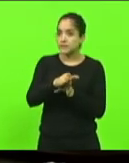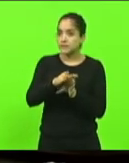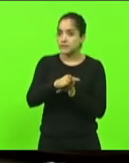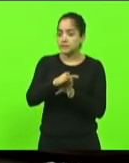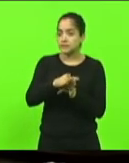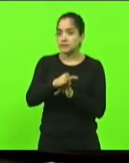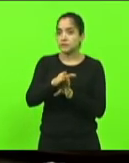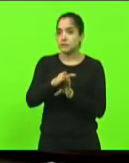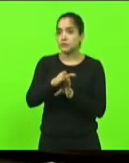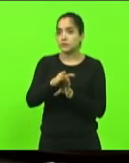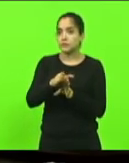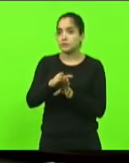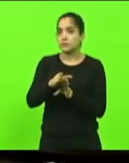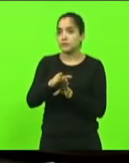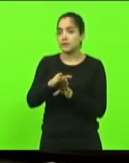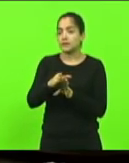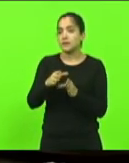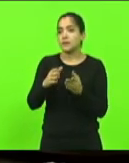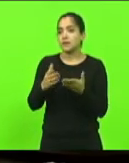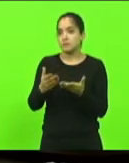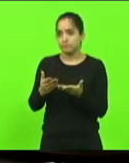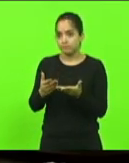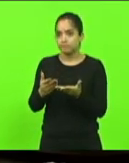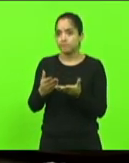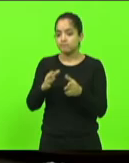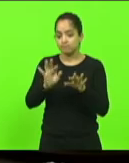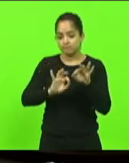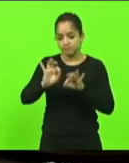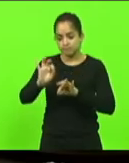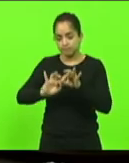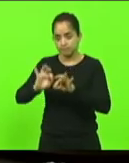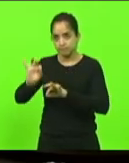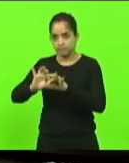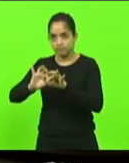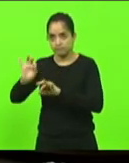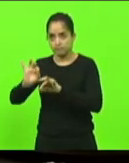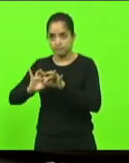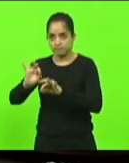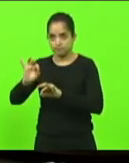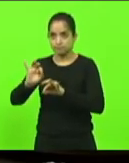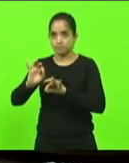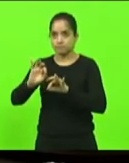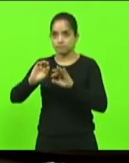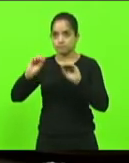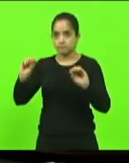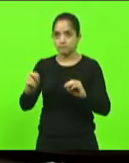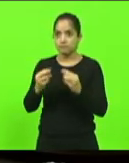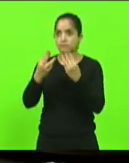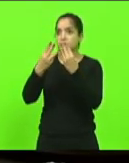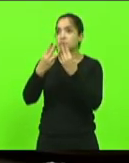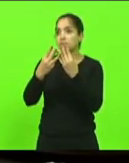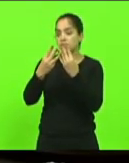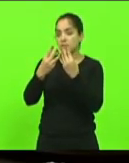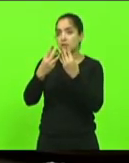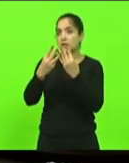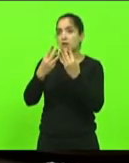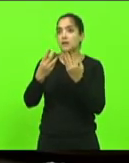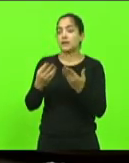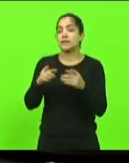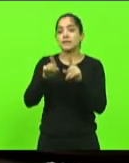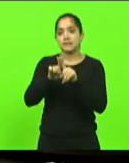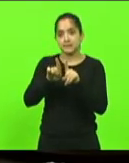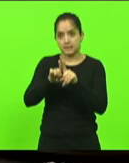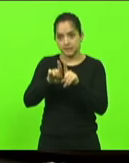tem passado a organização das Nações Unidas Unidas à ONU que também